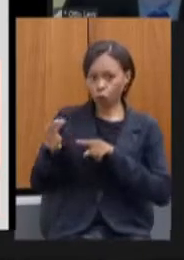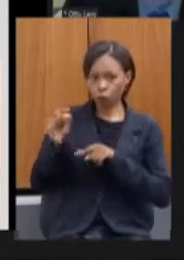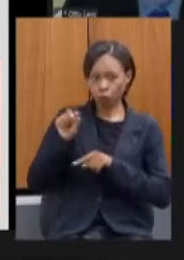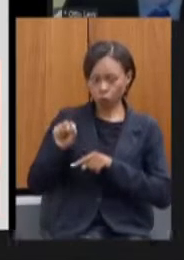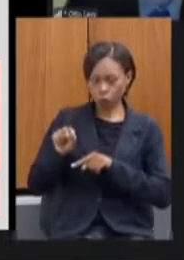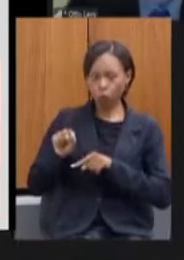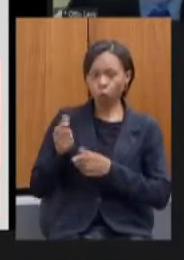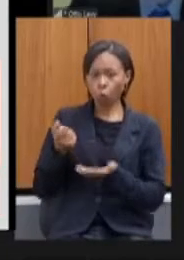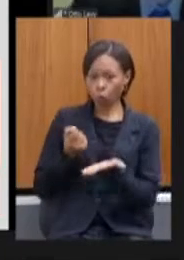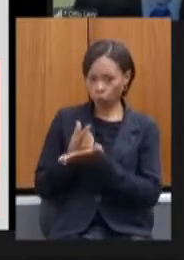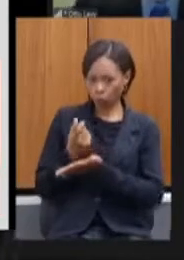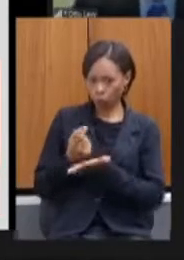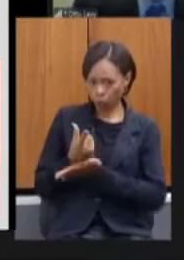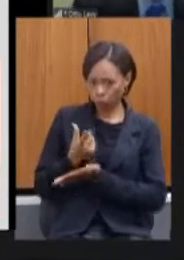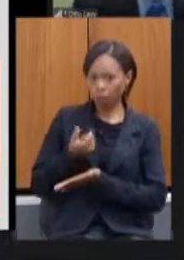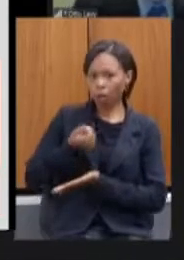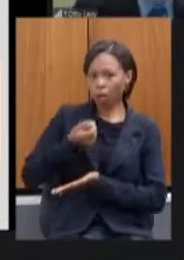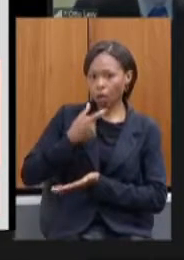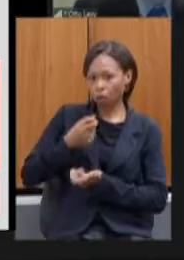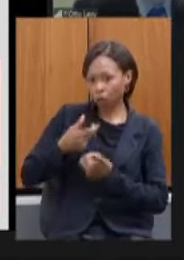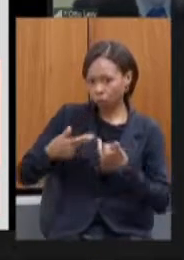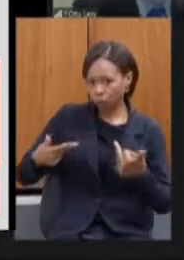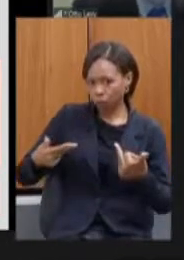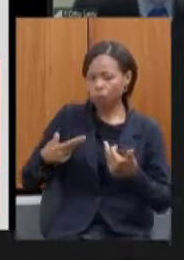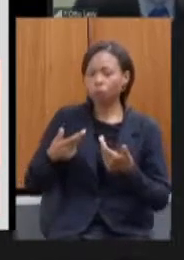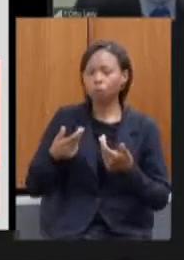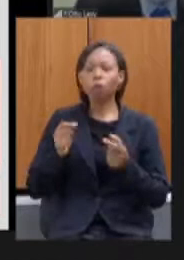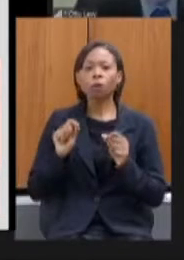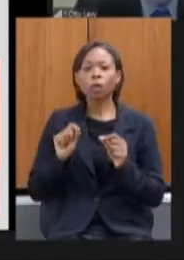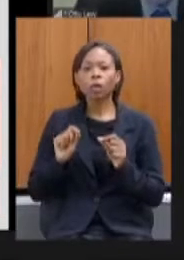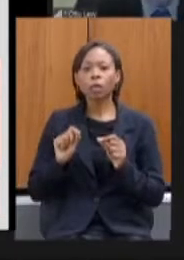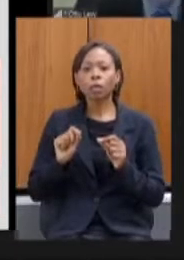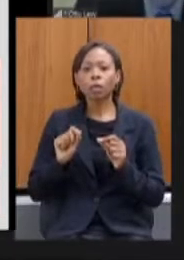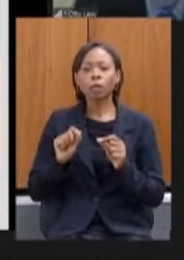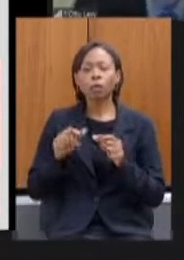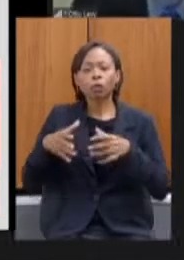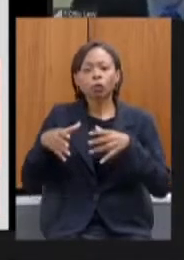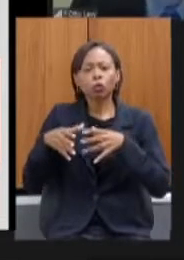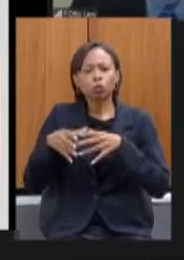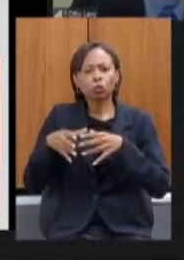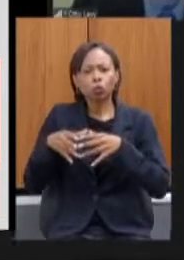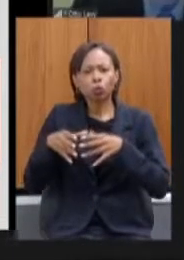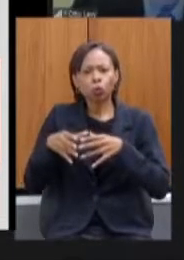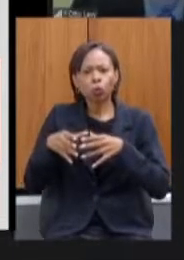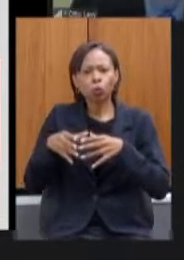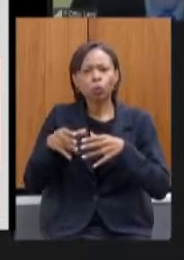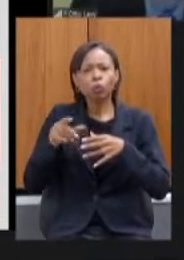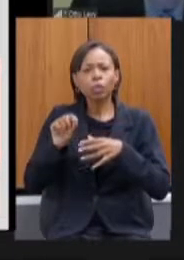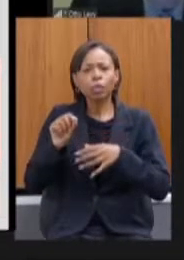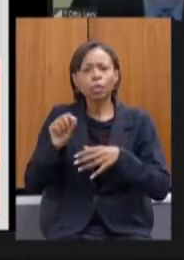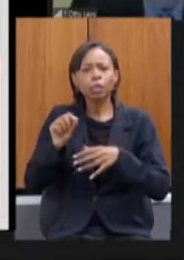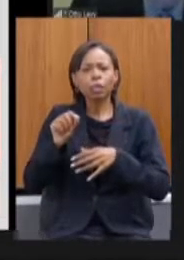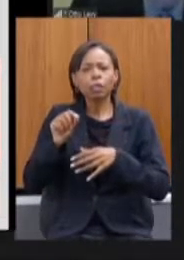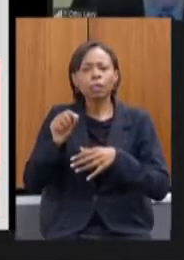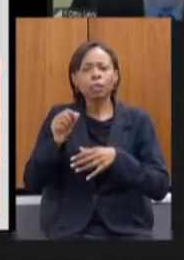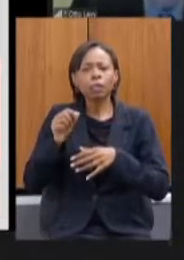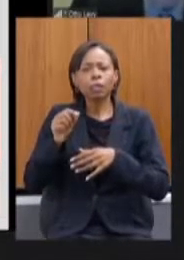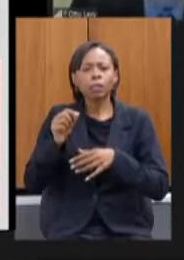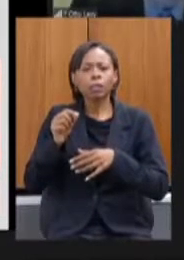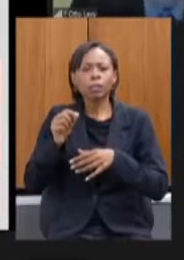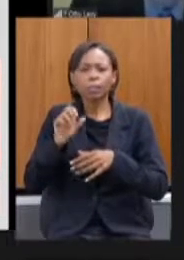equipamentos do grupo de sedação e de intubação com preços